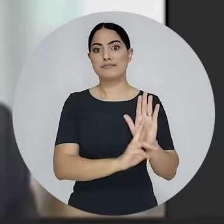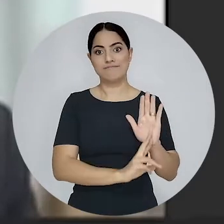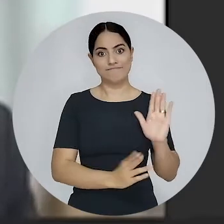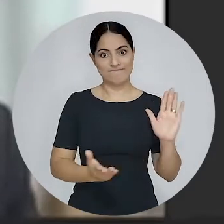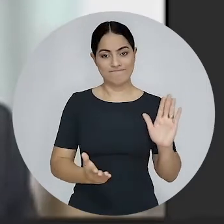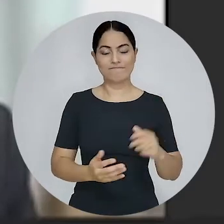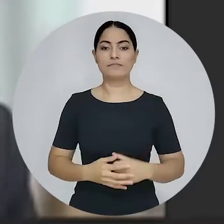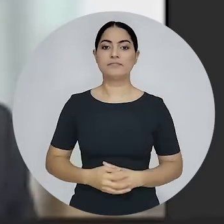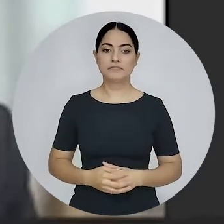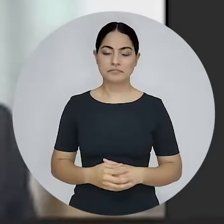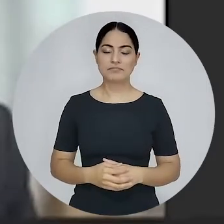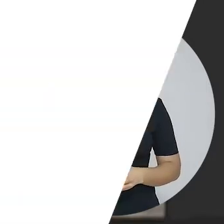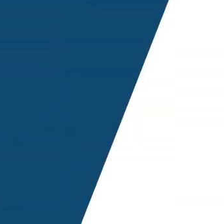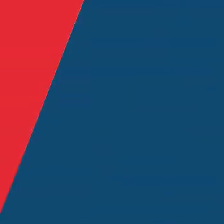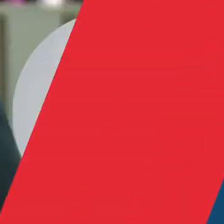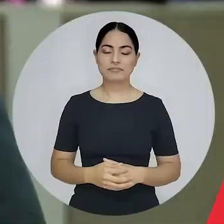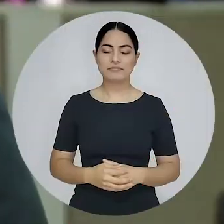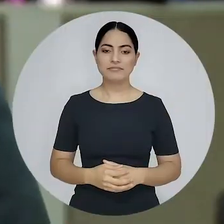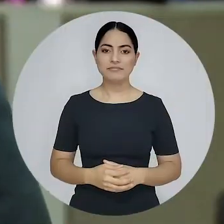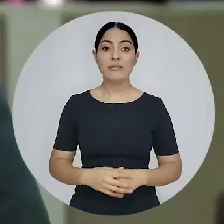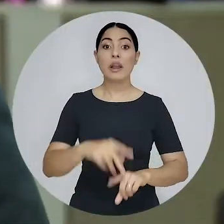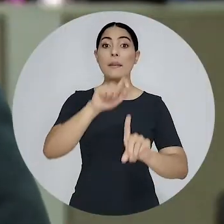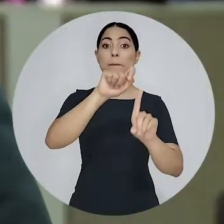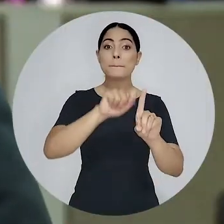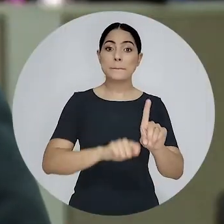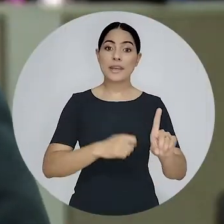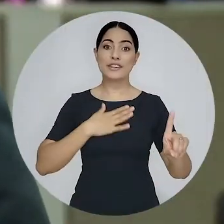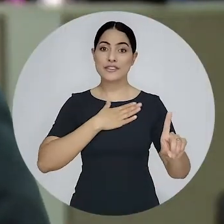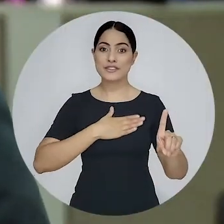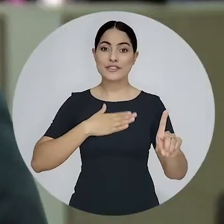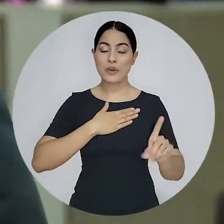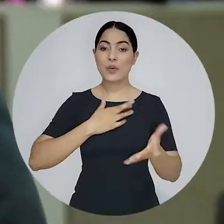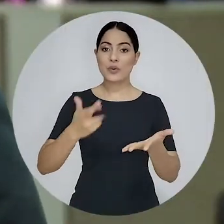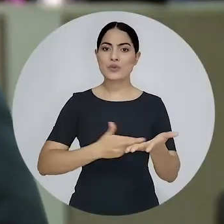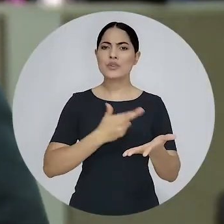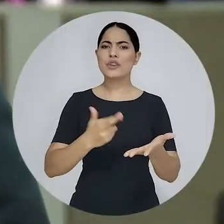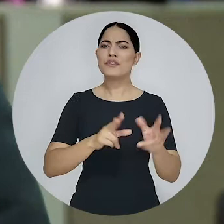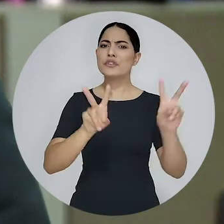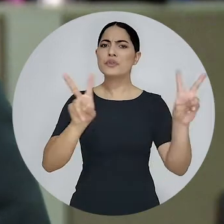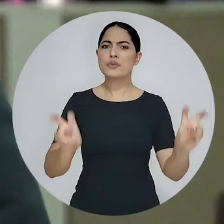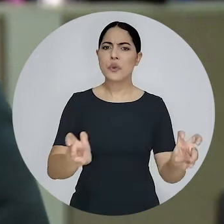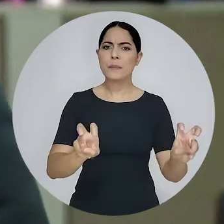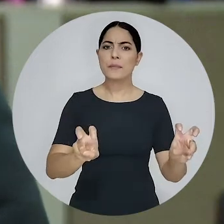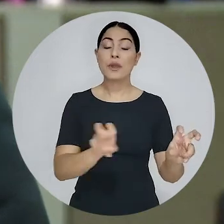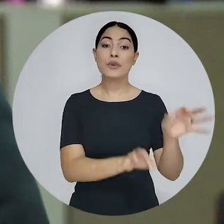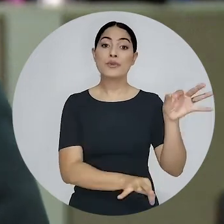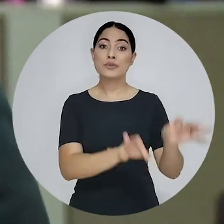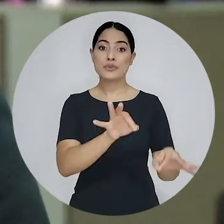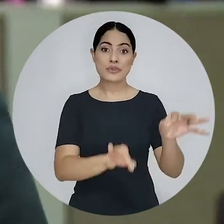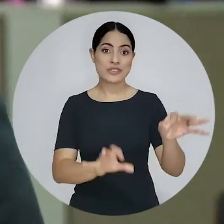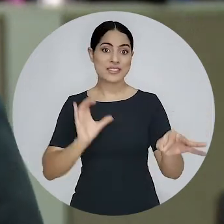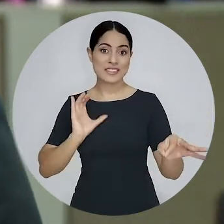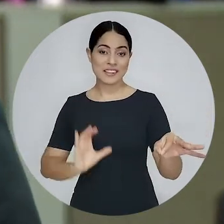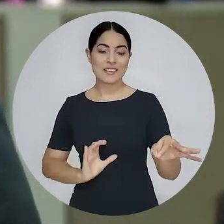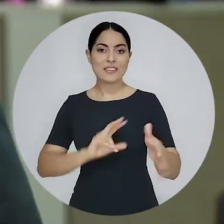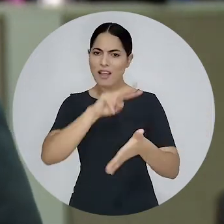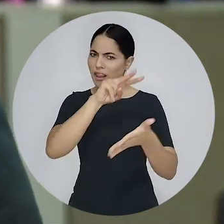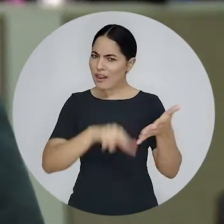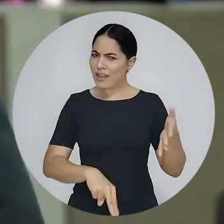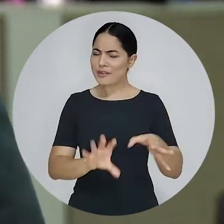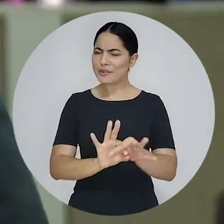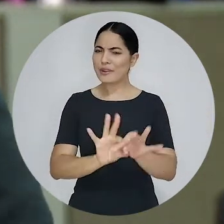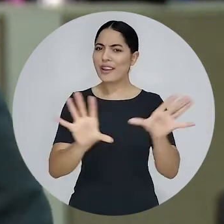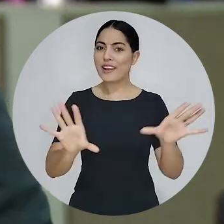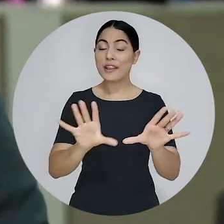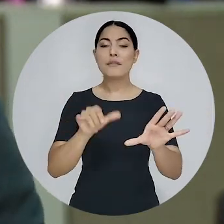ali no dia a dia da administração. A edição de agosto da revista Justiça e Cidadania já está disponível para